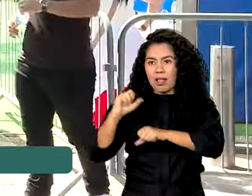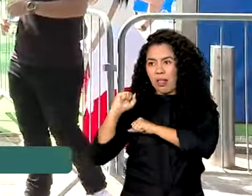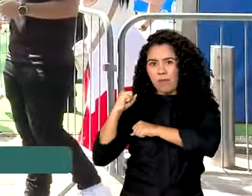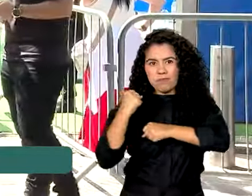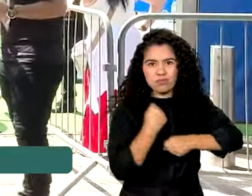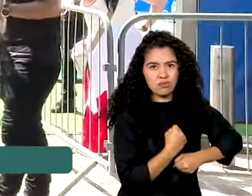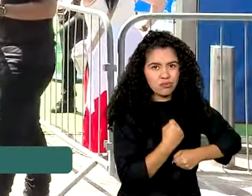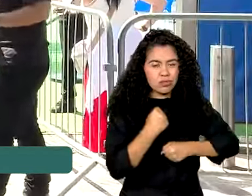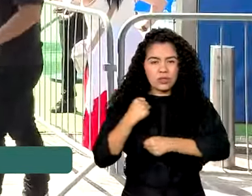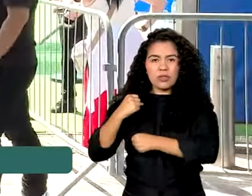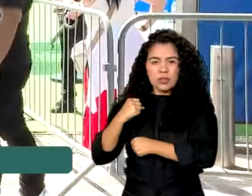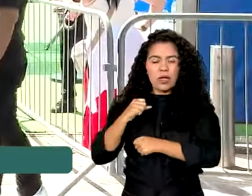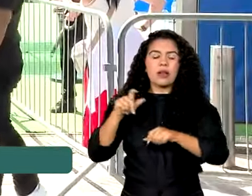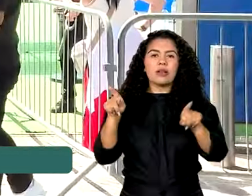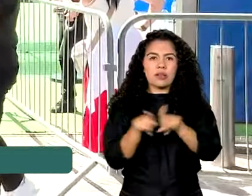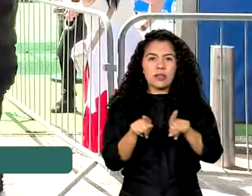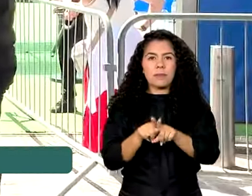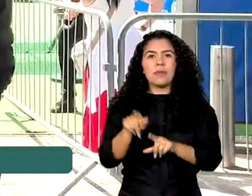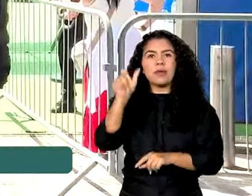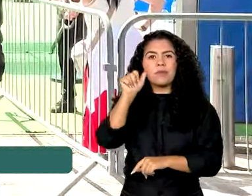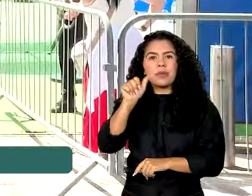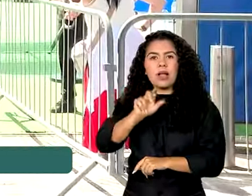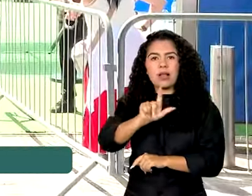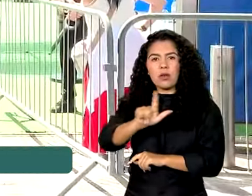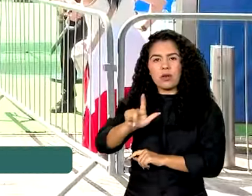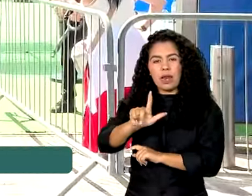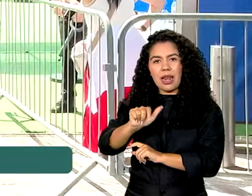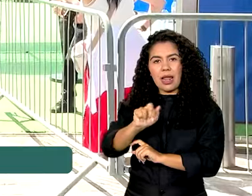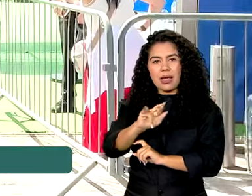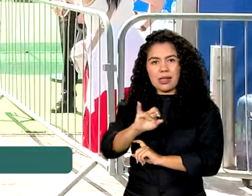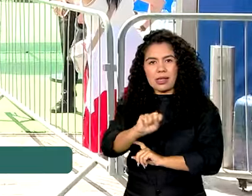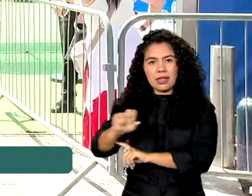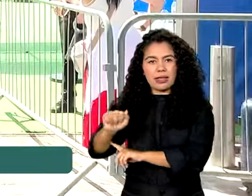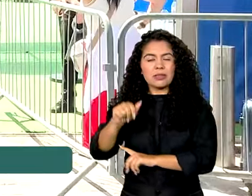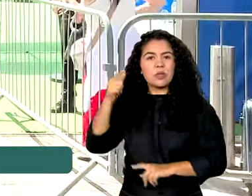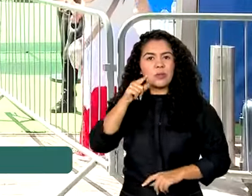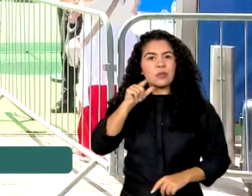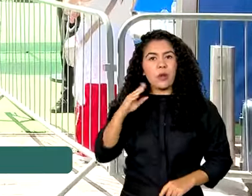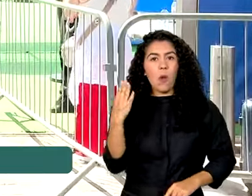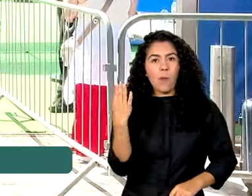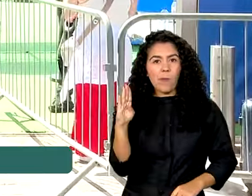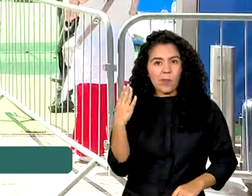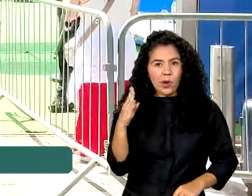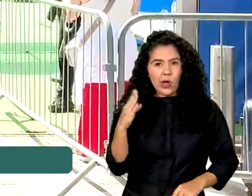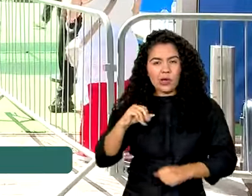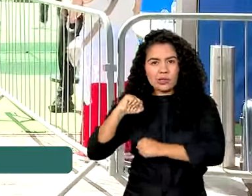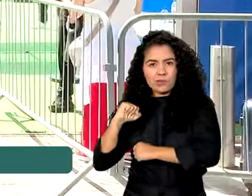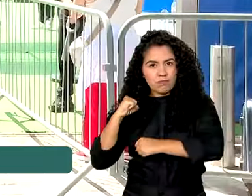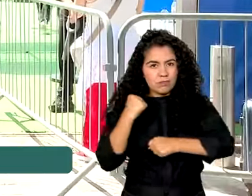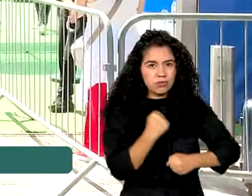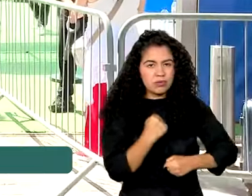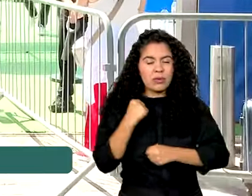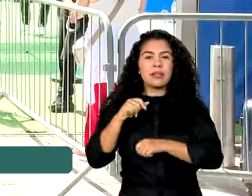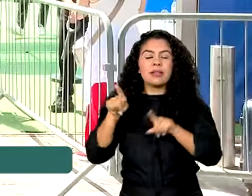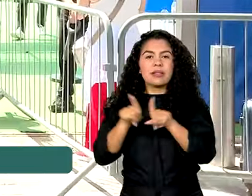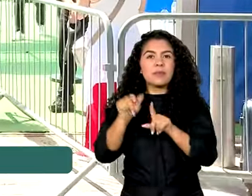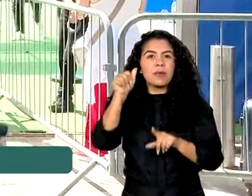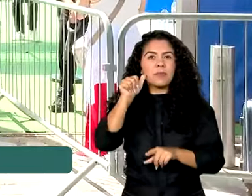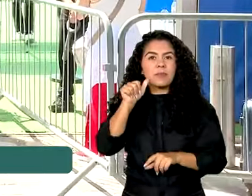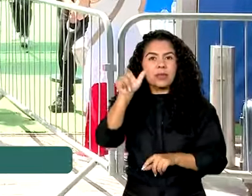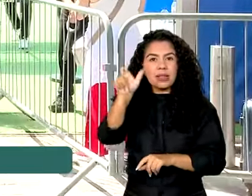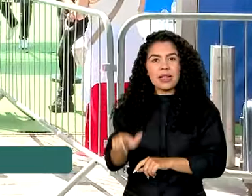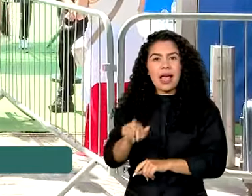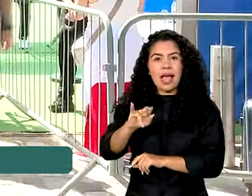quilos. Logo depois, Larissa Pimenta conquistou o bronze na categoria 52 quilos. Já a Raíssa Leal, que tem só